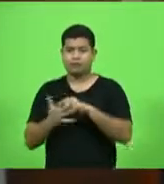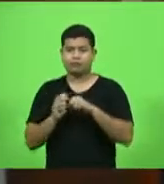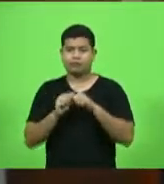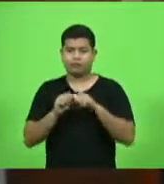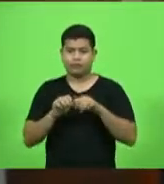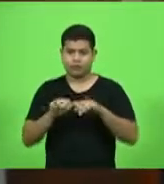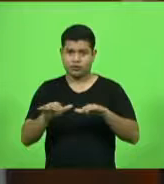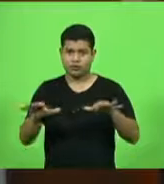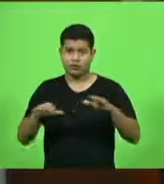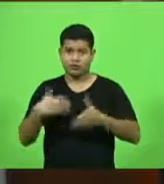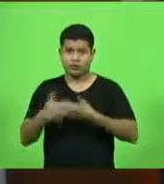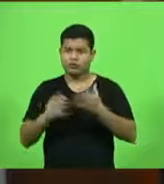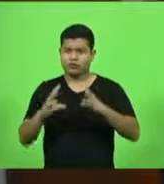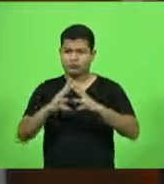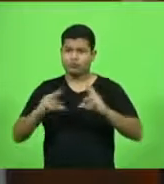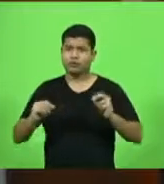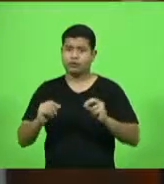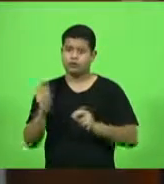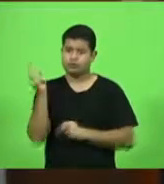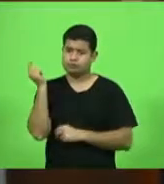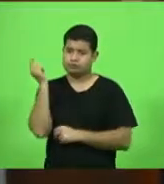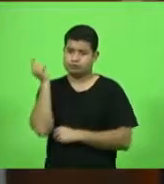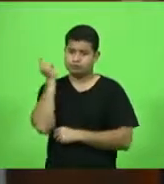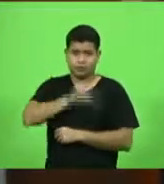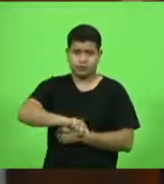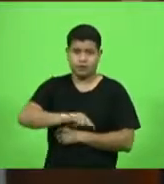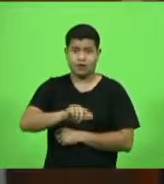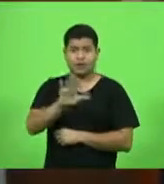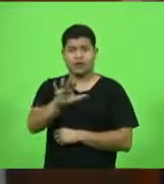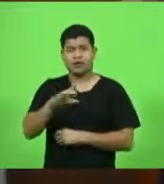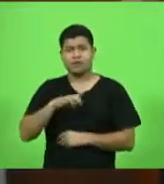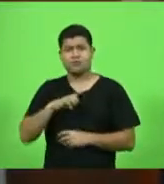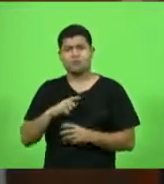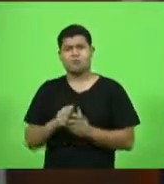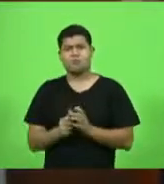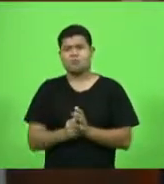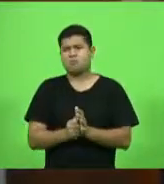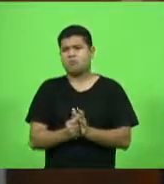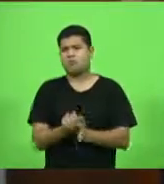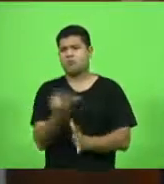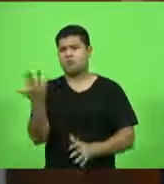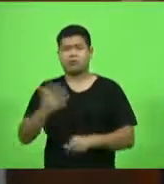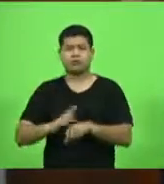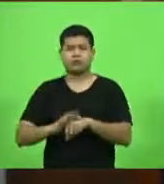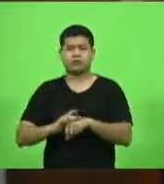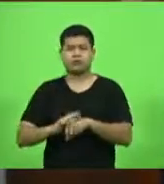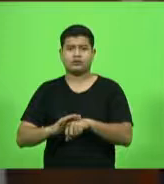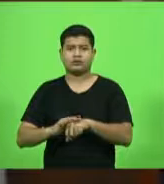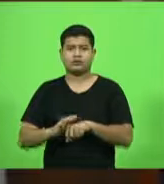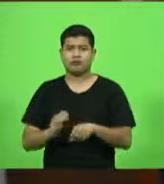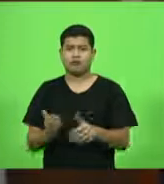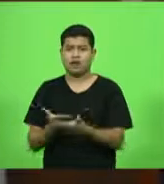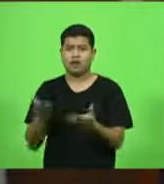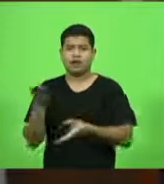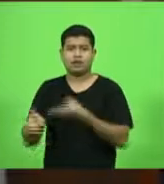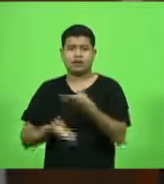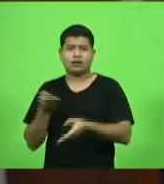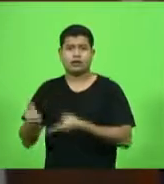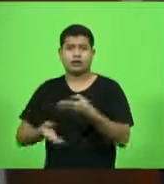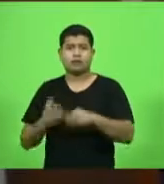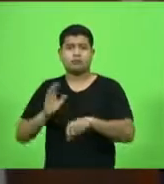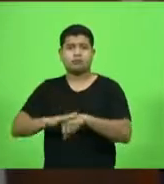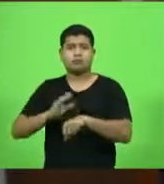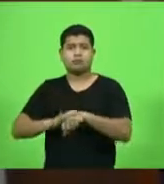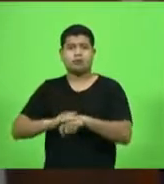são outras, inúmeras doenças atendidas pelos fisioterapeutas. Pois bem,